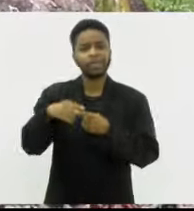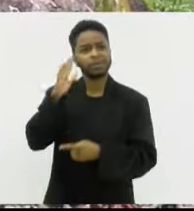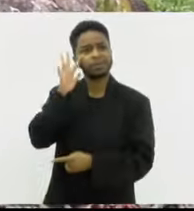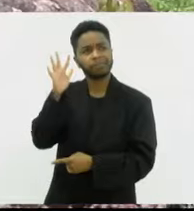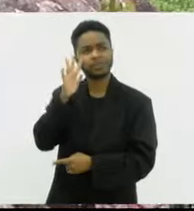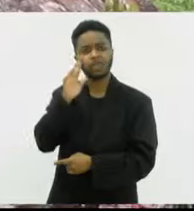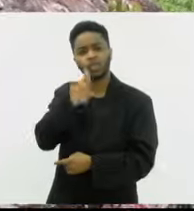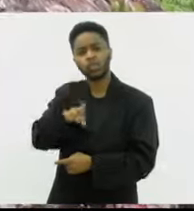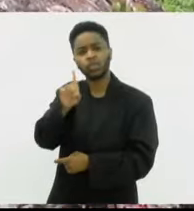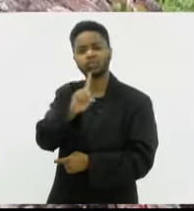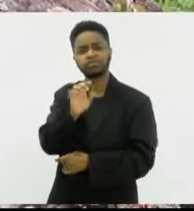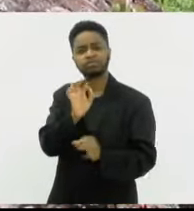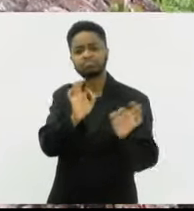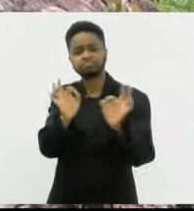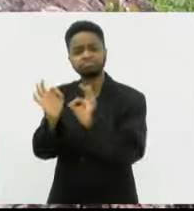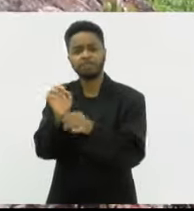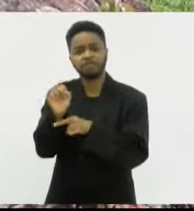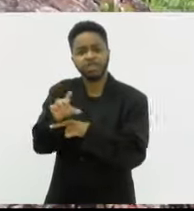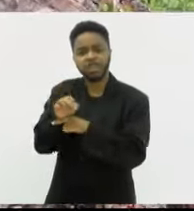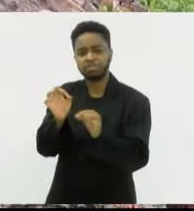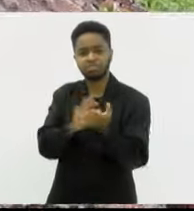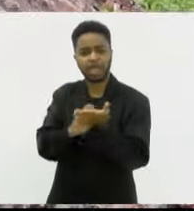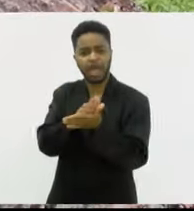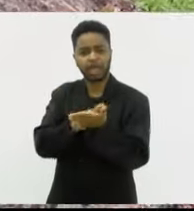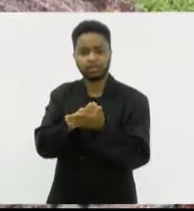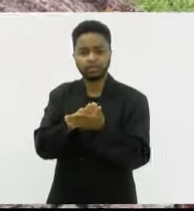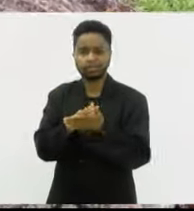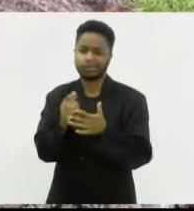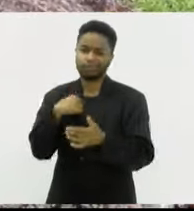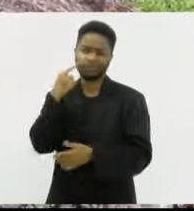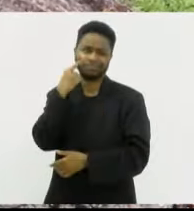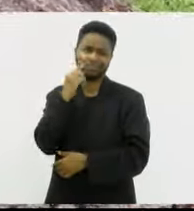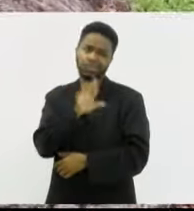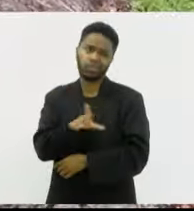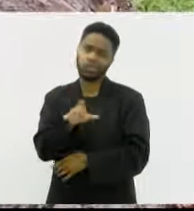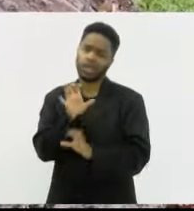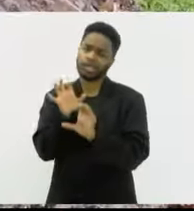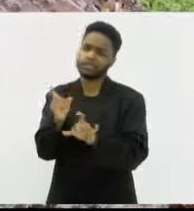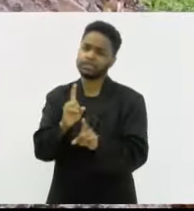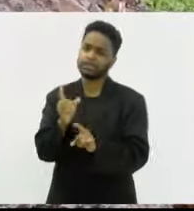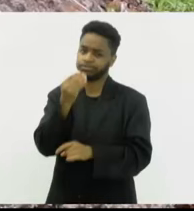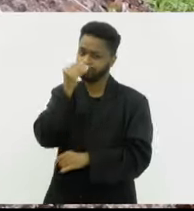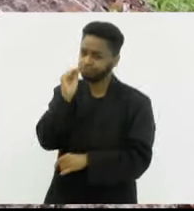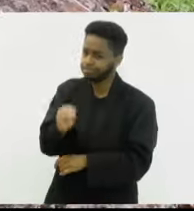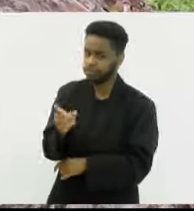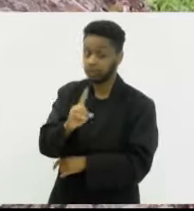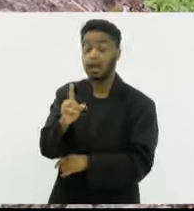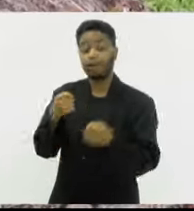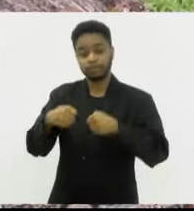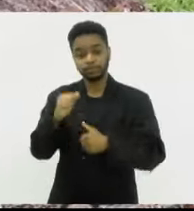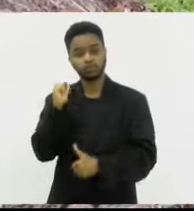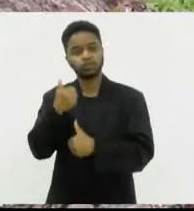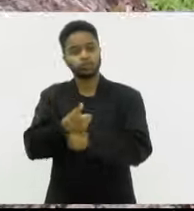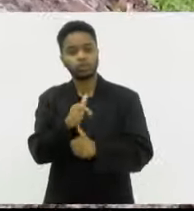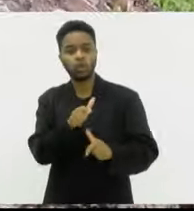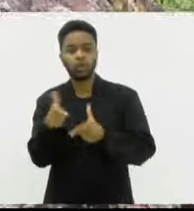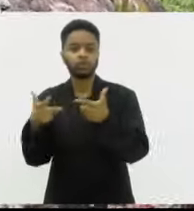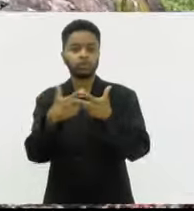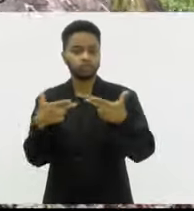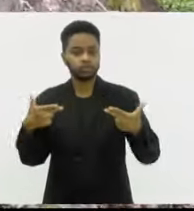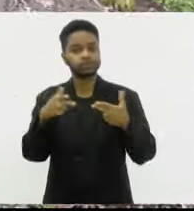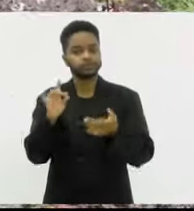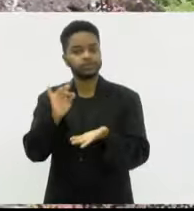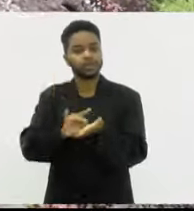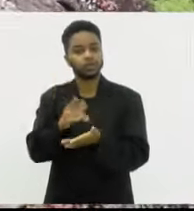não usa veneno, não colhe nada. Não botar, é assim, não vai botar o agrotóxico e vai largar para lá, não. Você tem que substituir o agrotóxico por uma coisa que vai